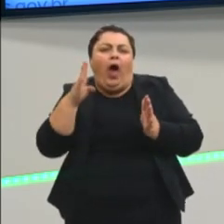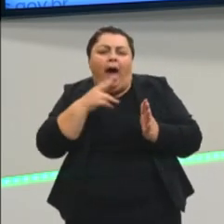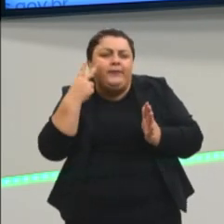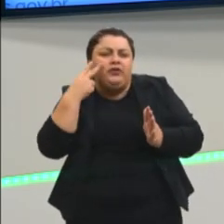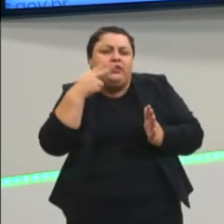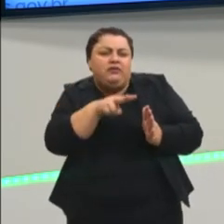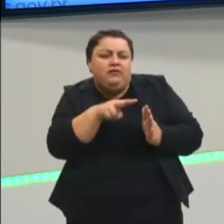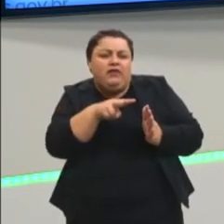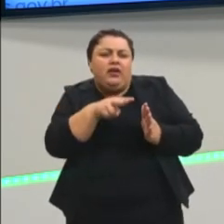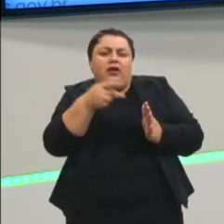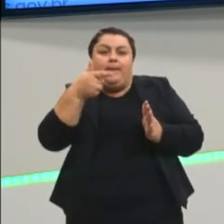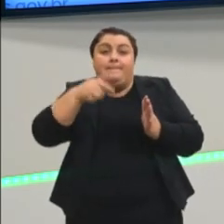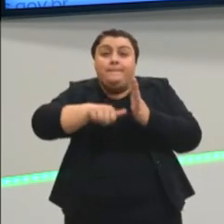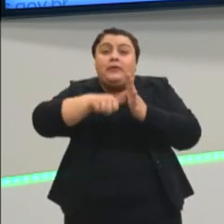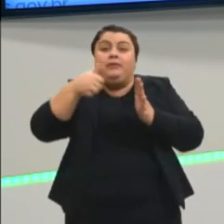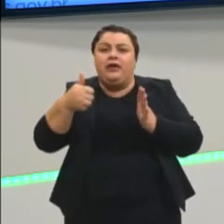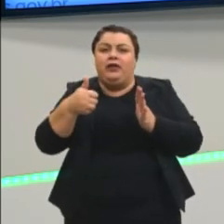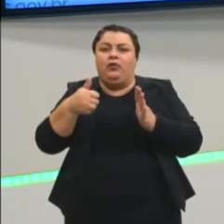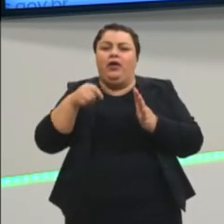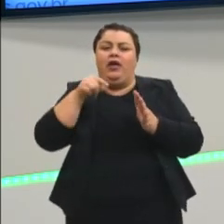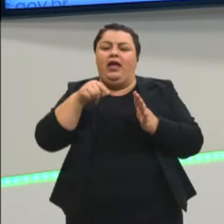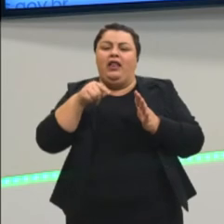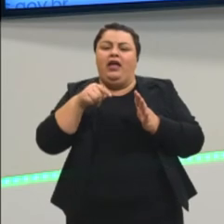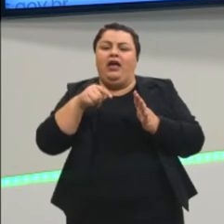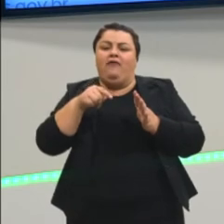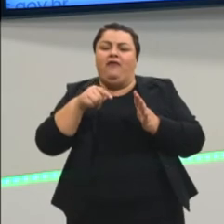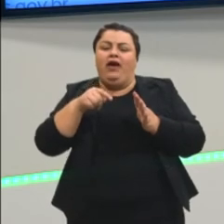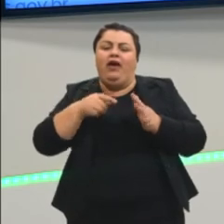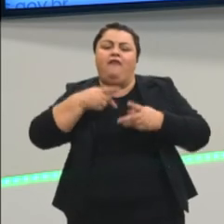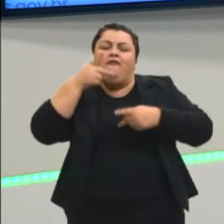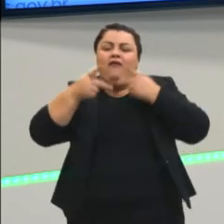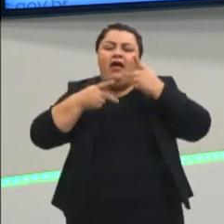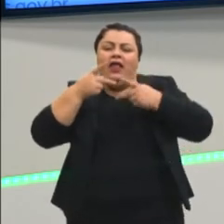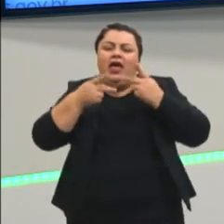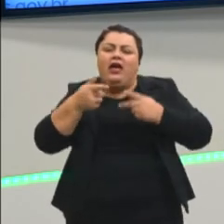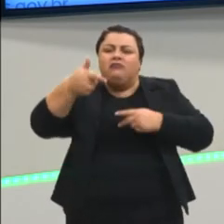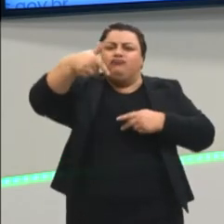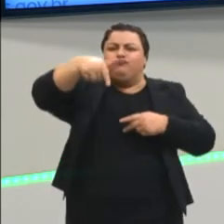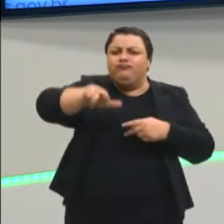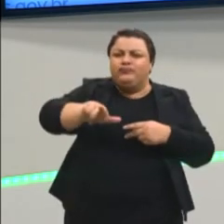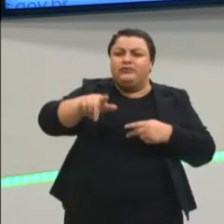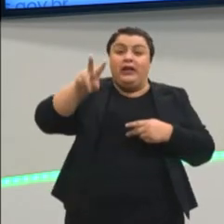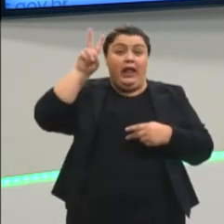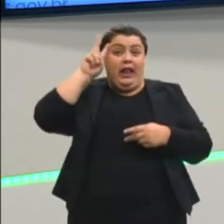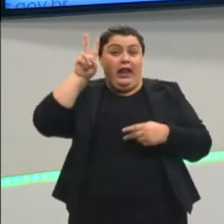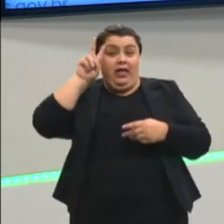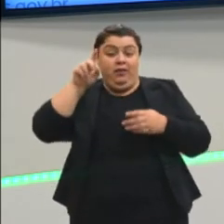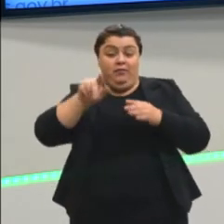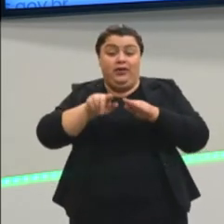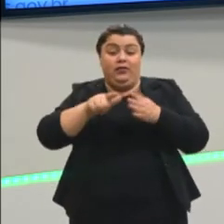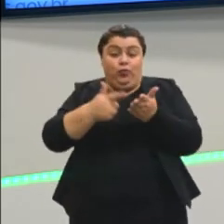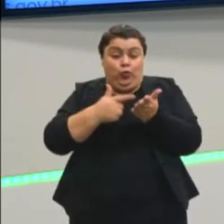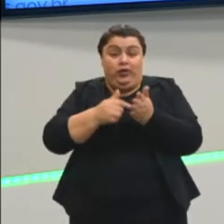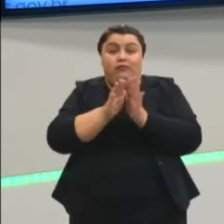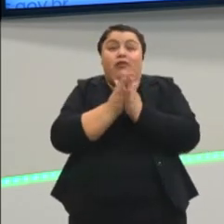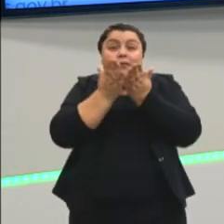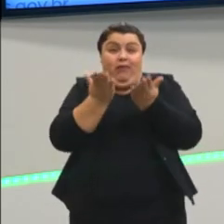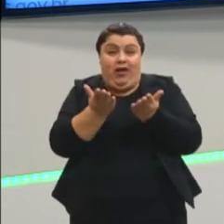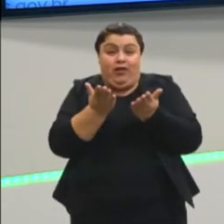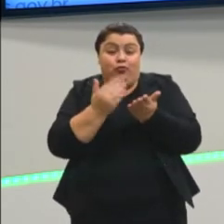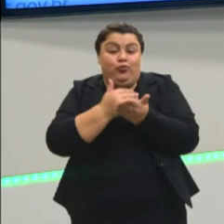Ou seja, ela é uma recriação dessa realidade. Lembra do livro aberto lá no início das nossas imagens?